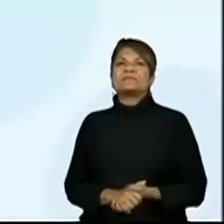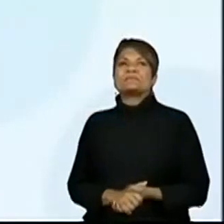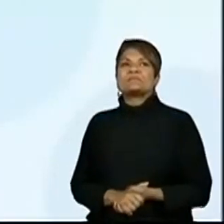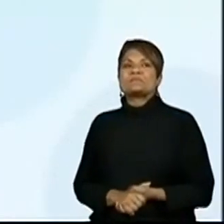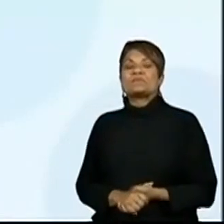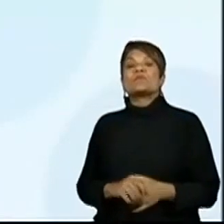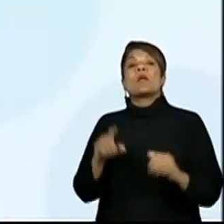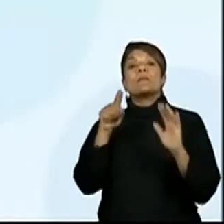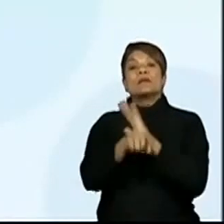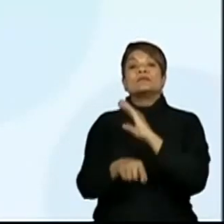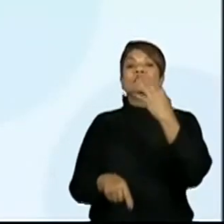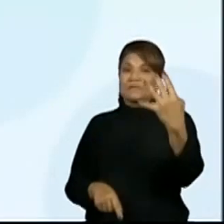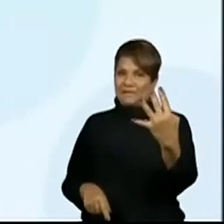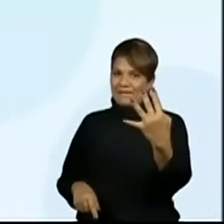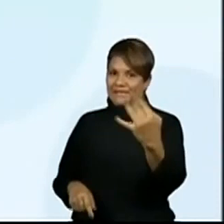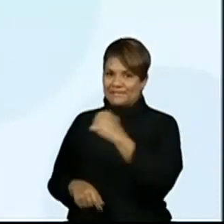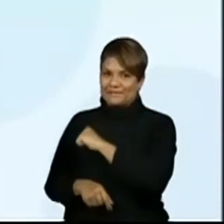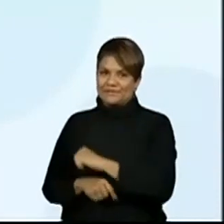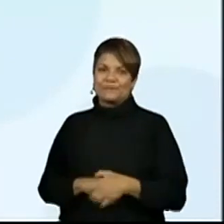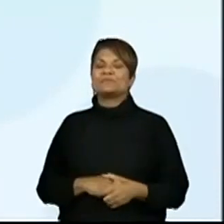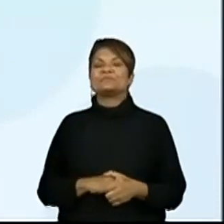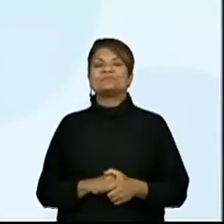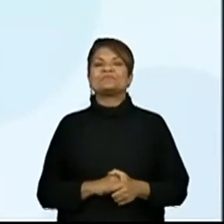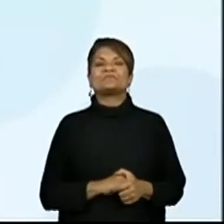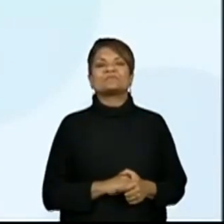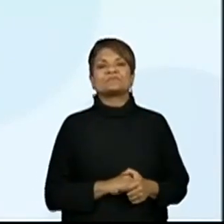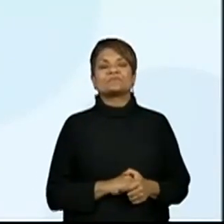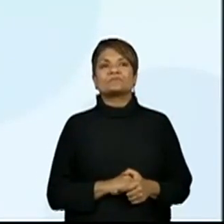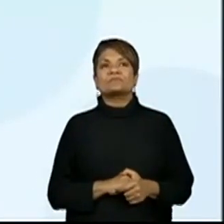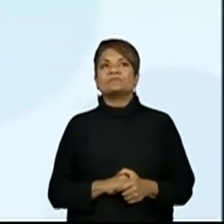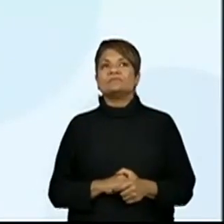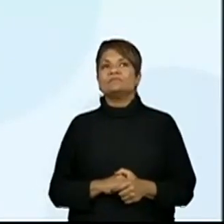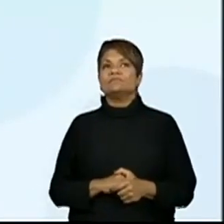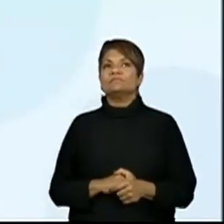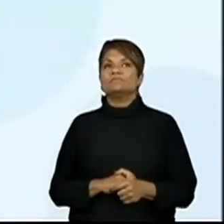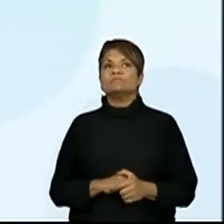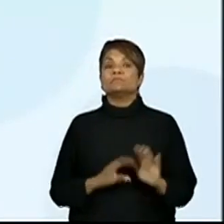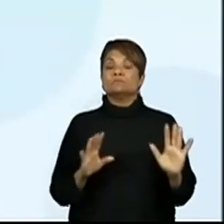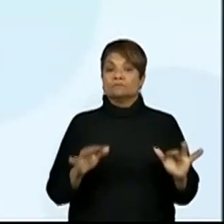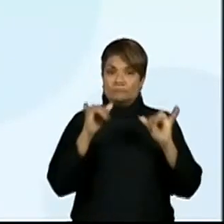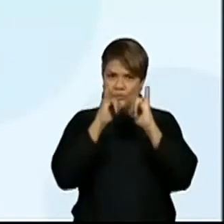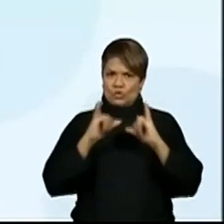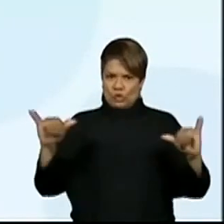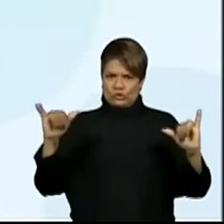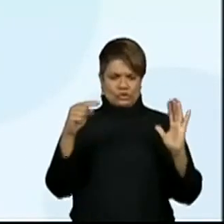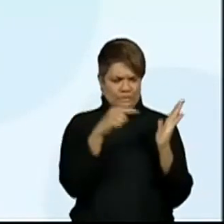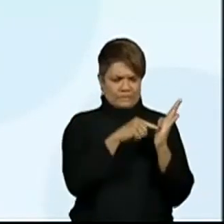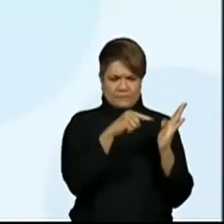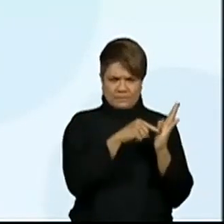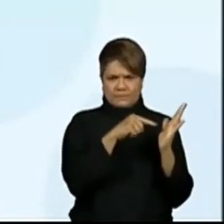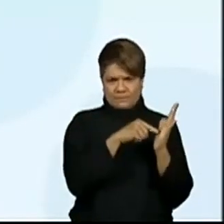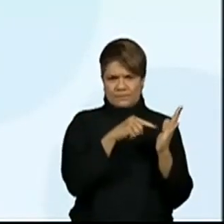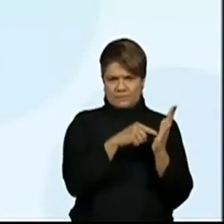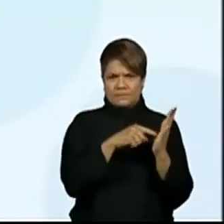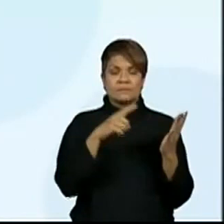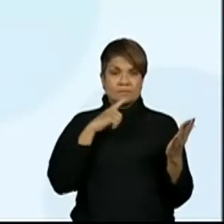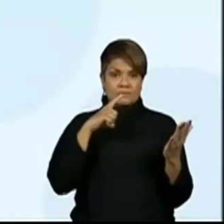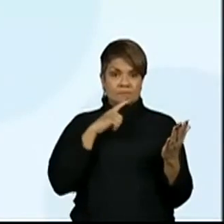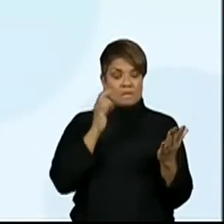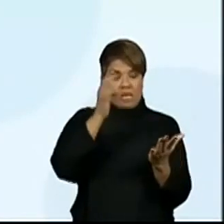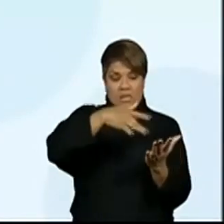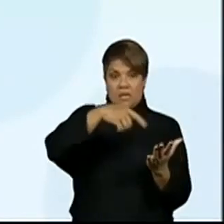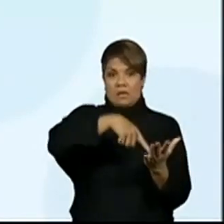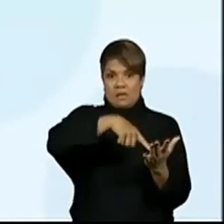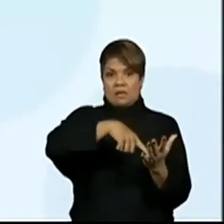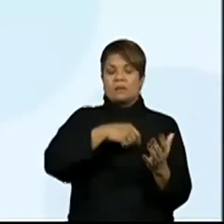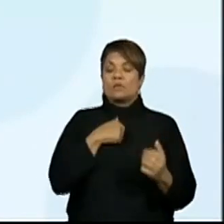Questão 4. De acordo com a notícia, o canil já